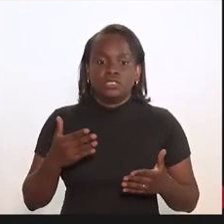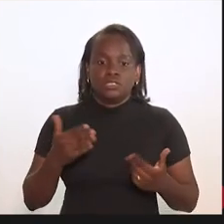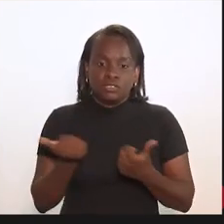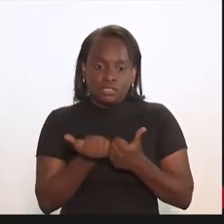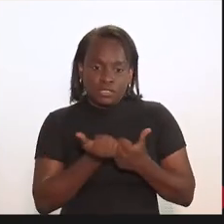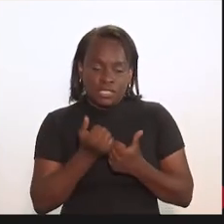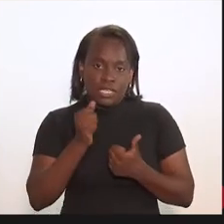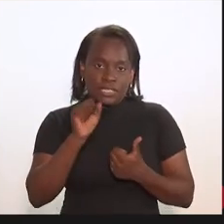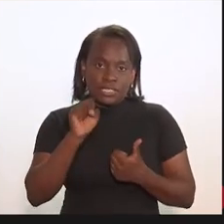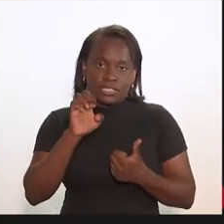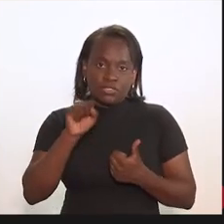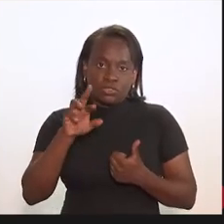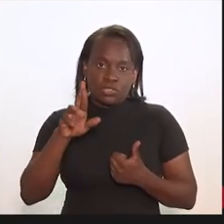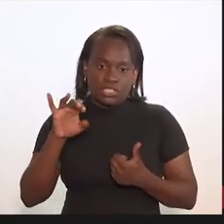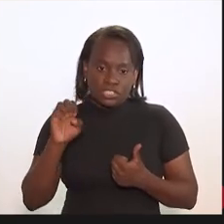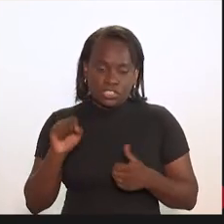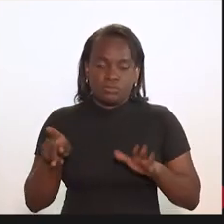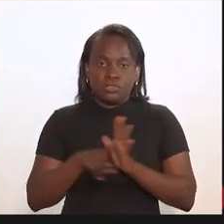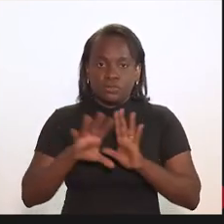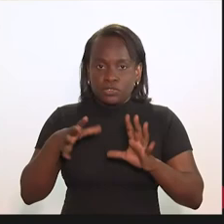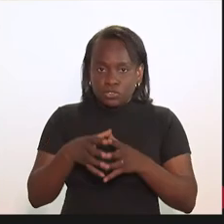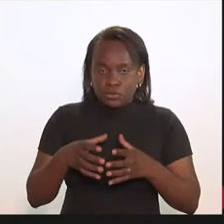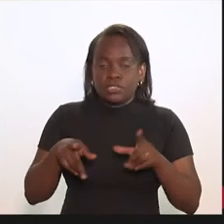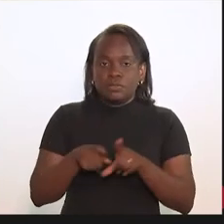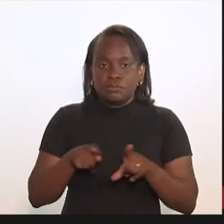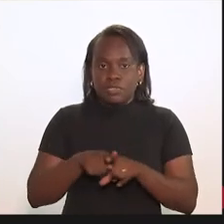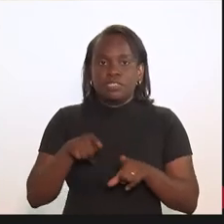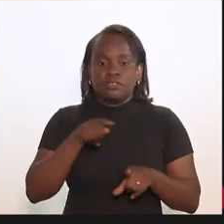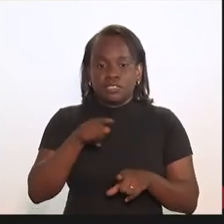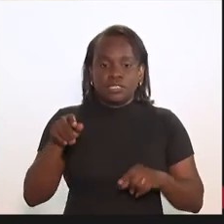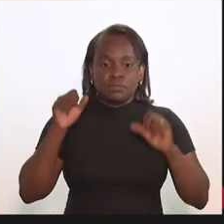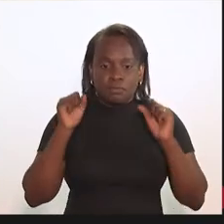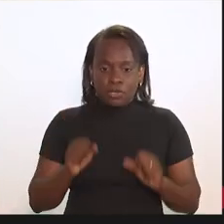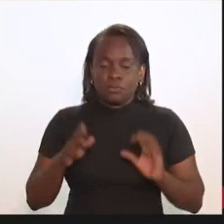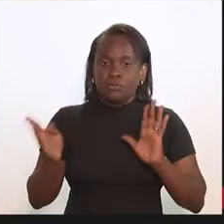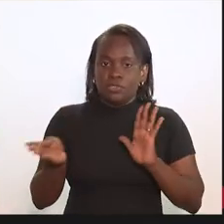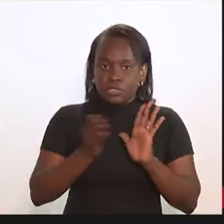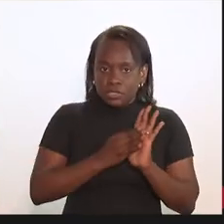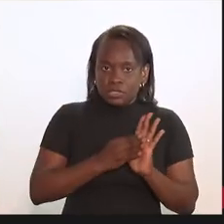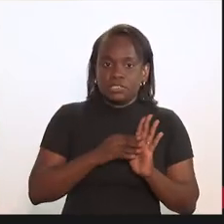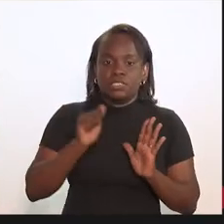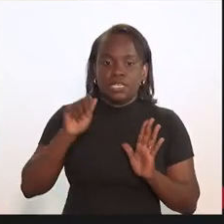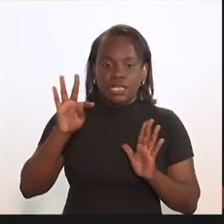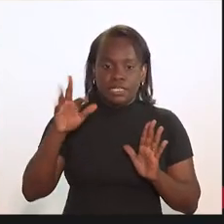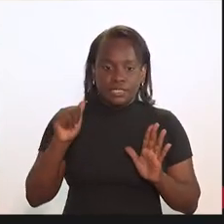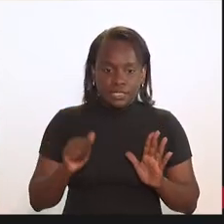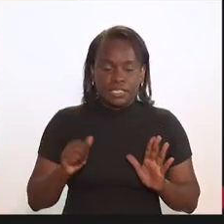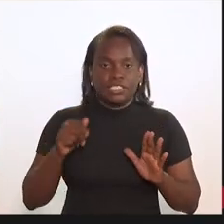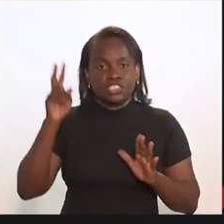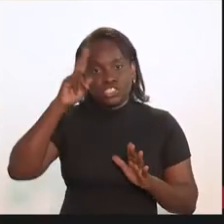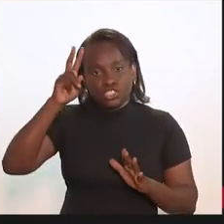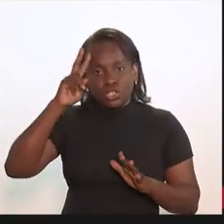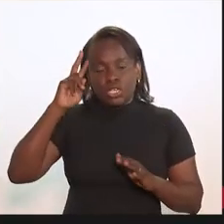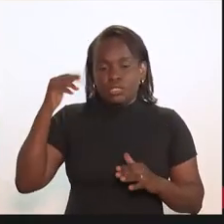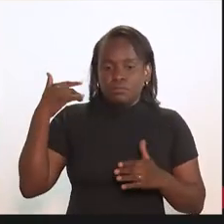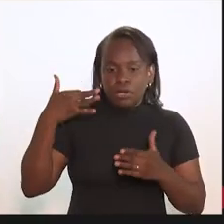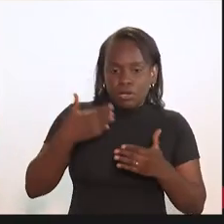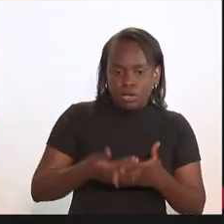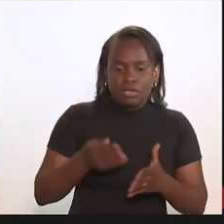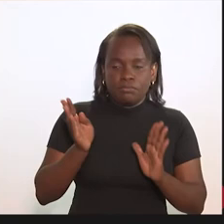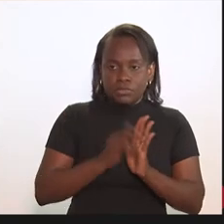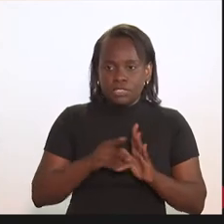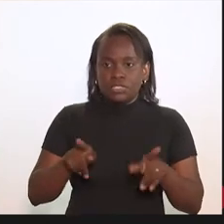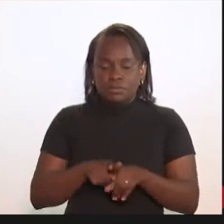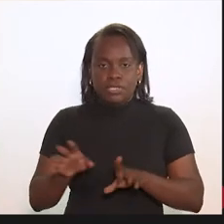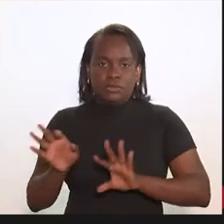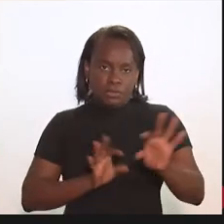nossos assessores da comissão também para que possa inserir na ata um breve histórico